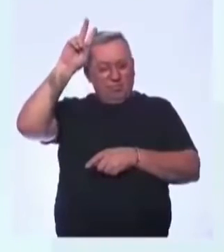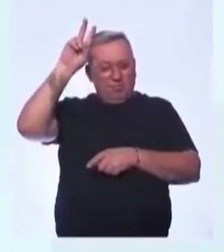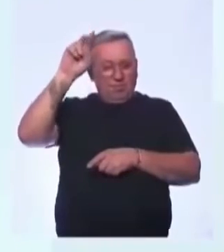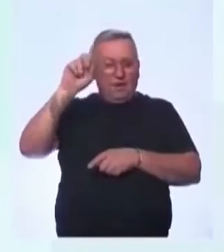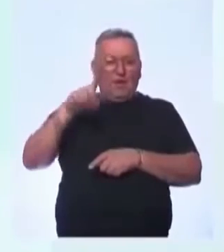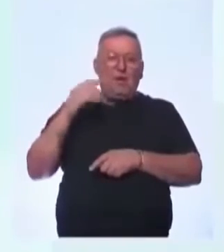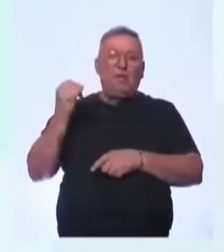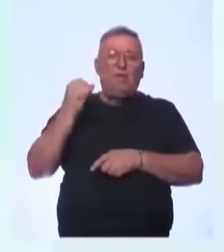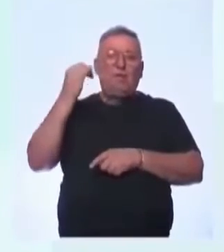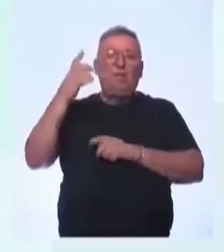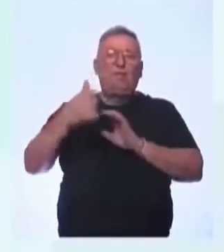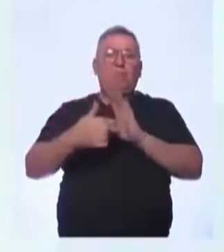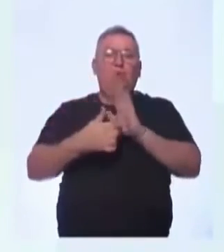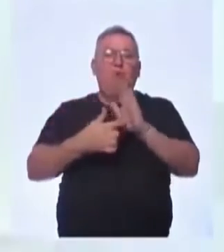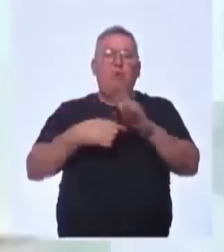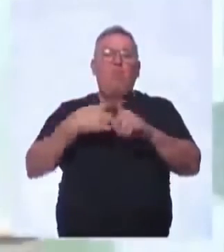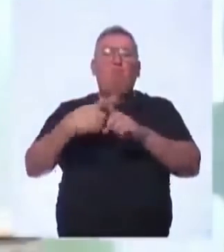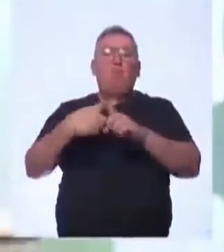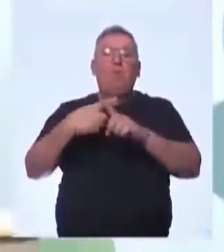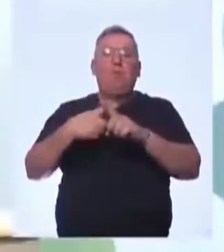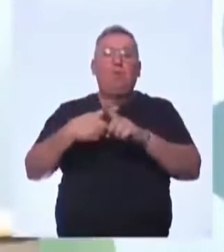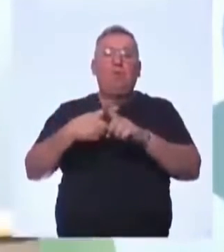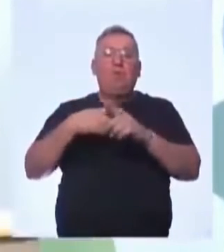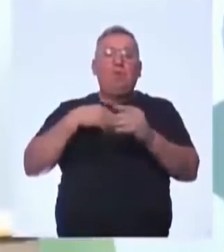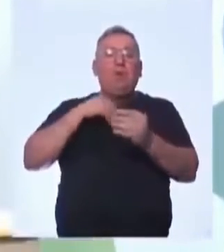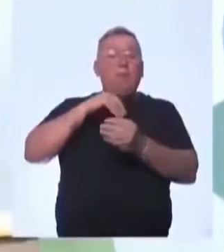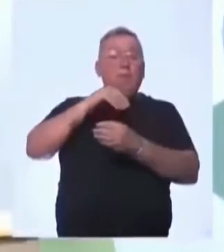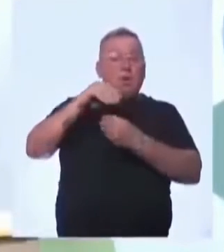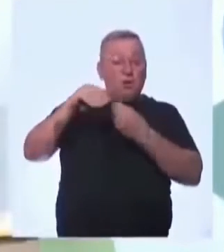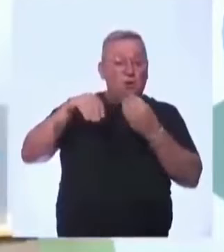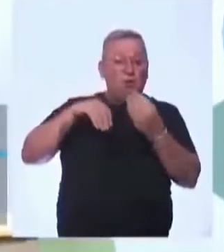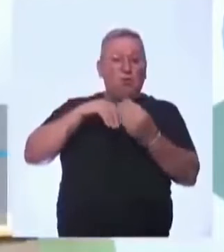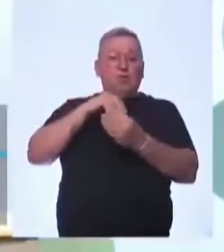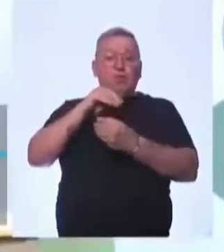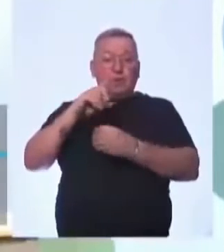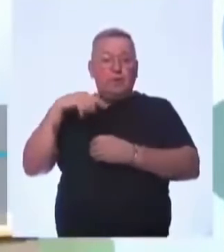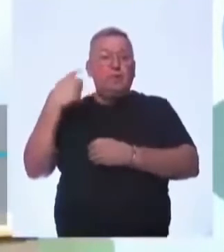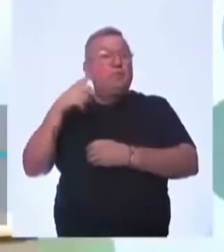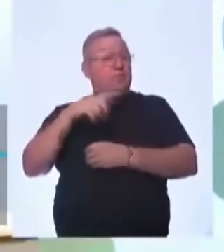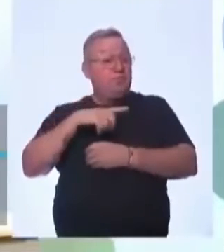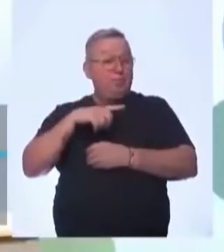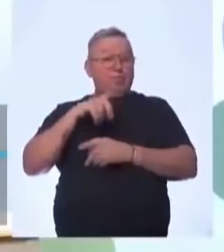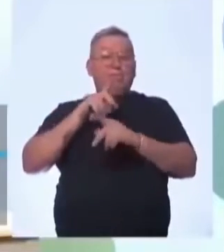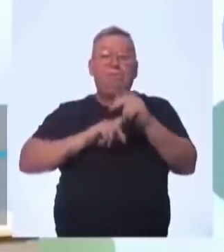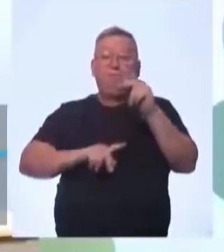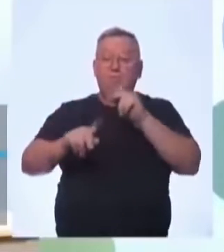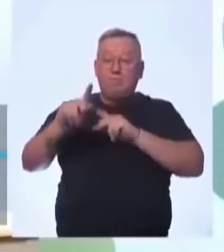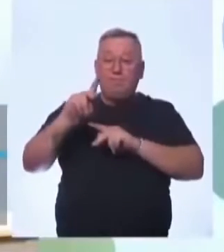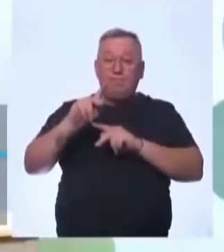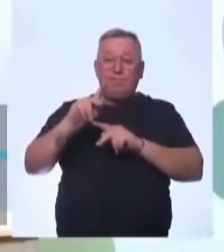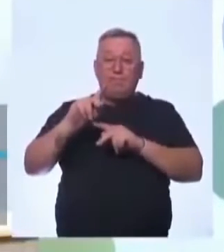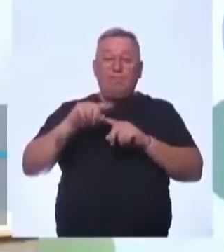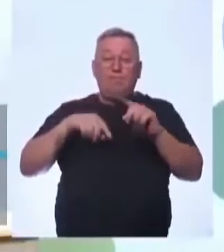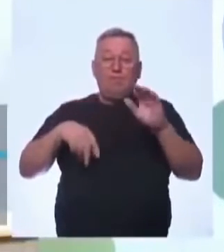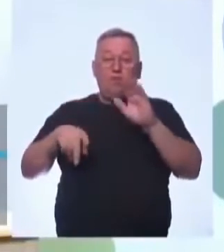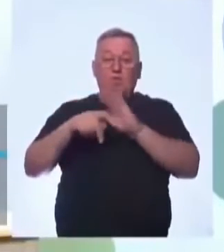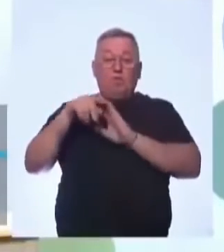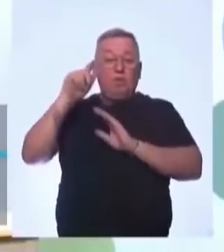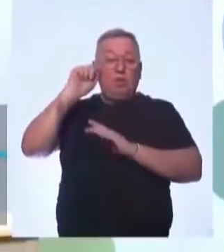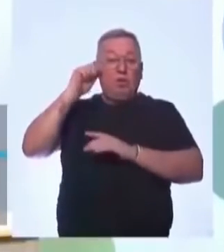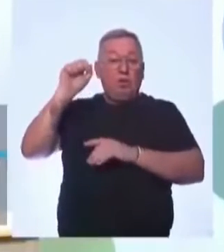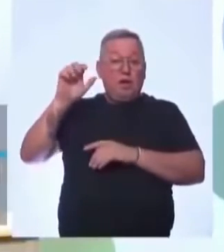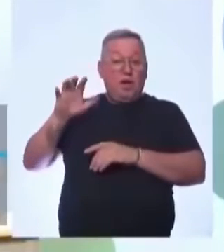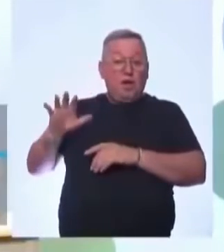retratar pela miscigenação que nós tivemos aí de povos que vieram da África,